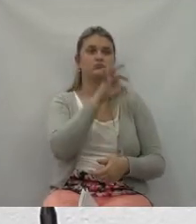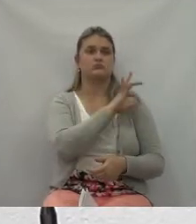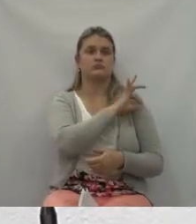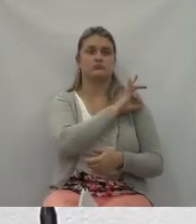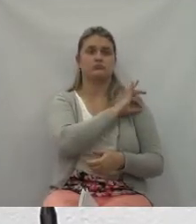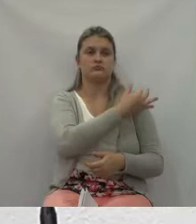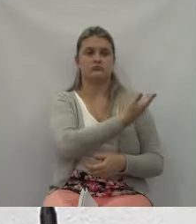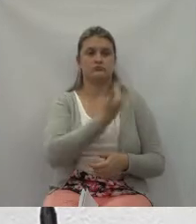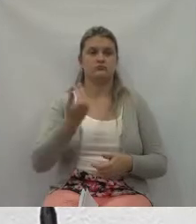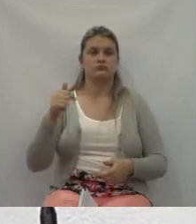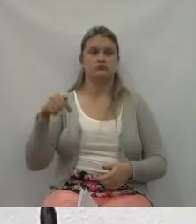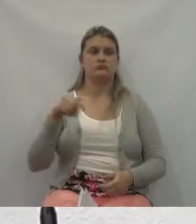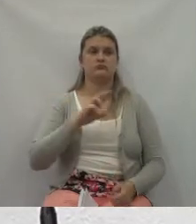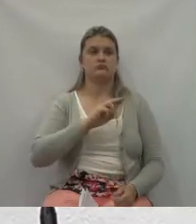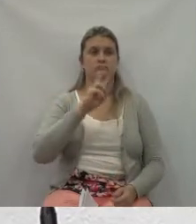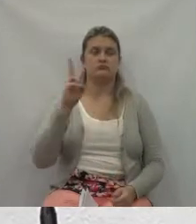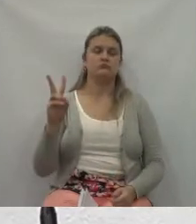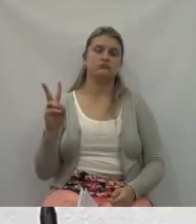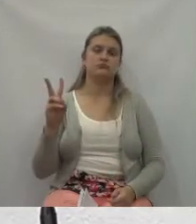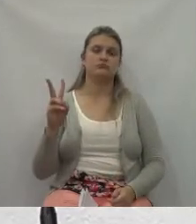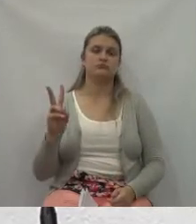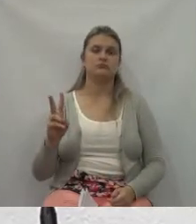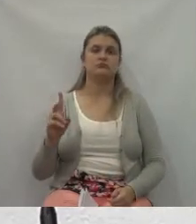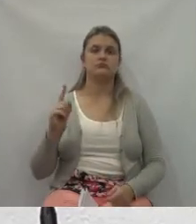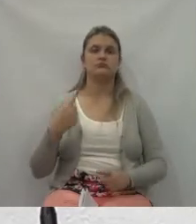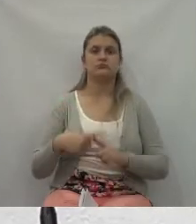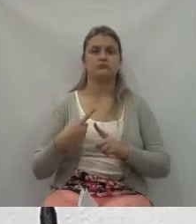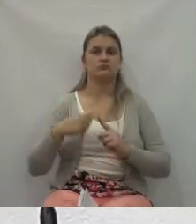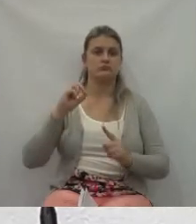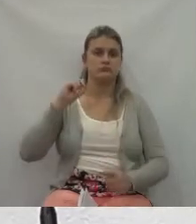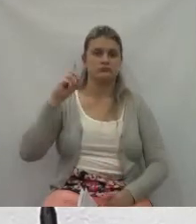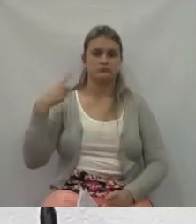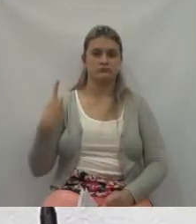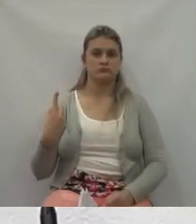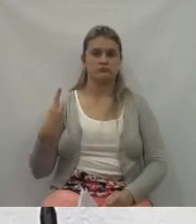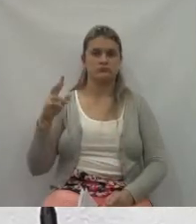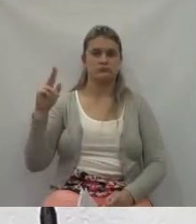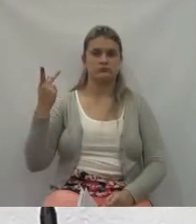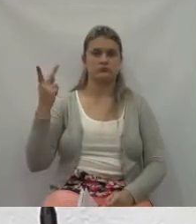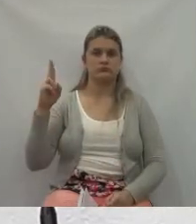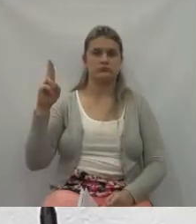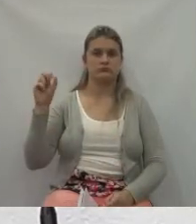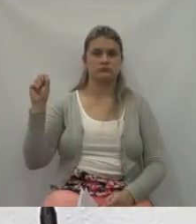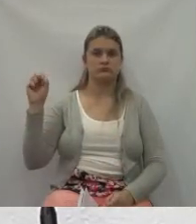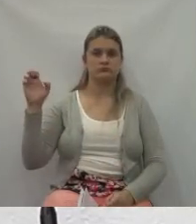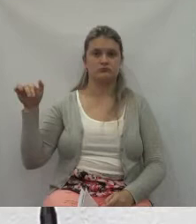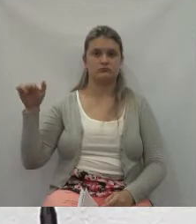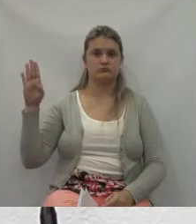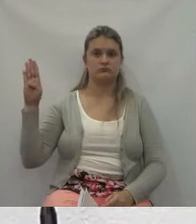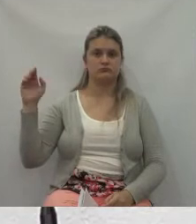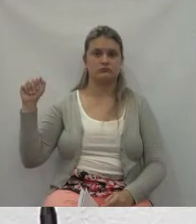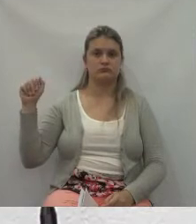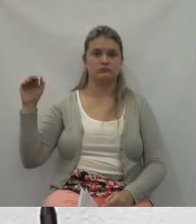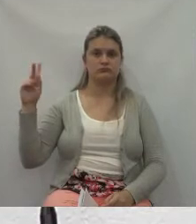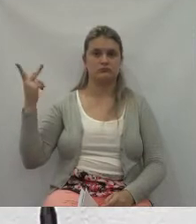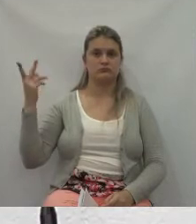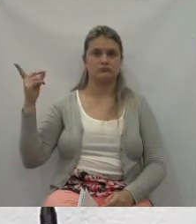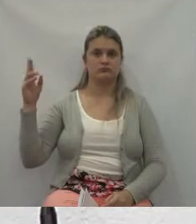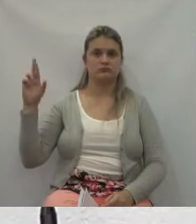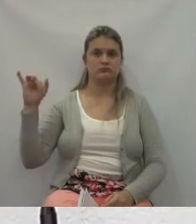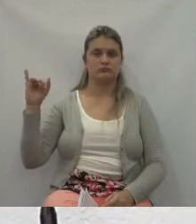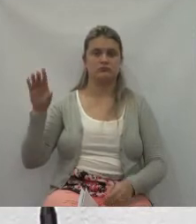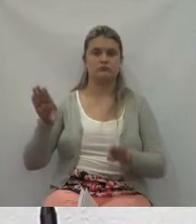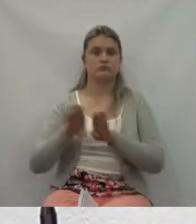do deputado o Sembacre, que trouxe também uma deputada, uma delegada, melhor dizendo,